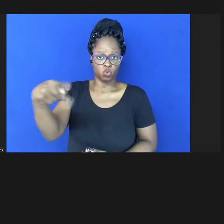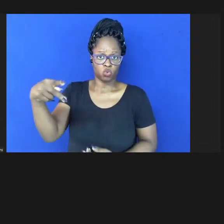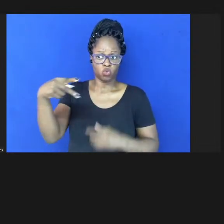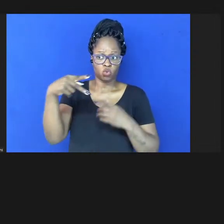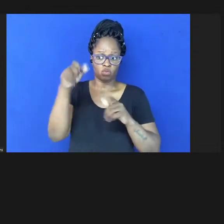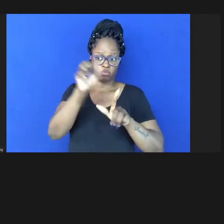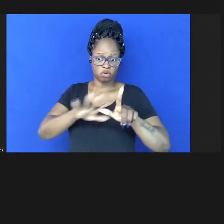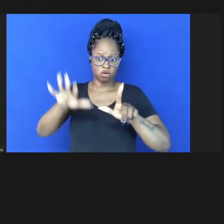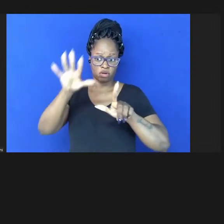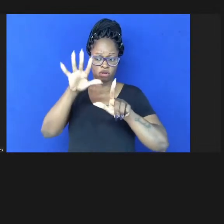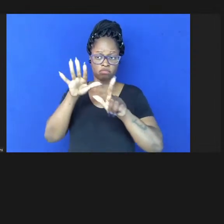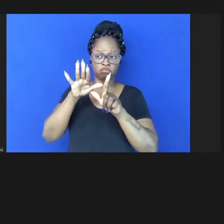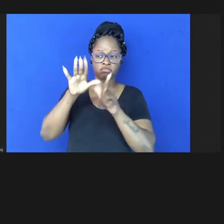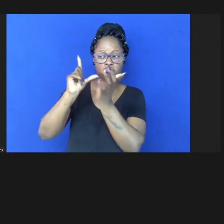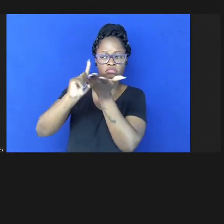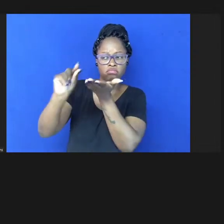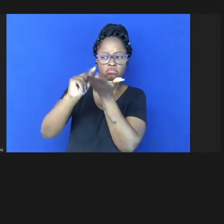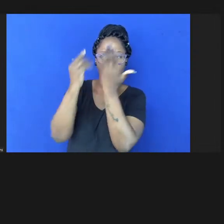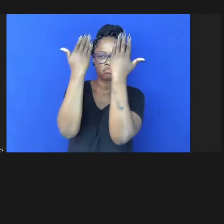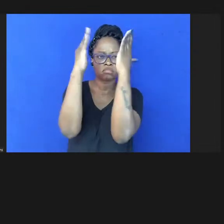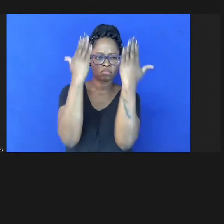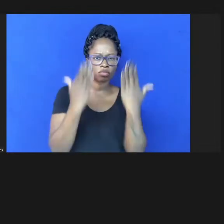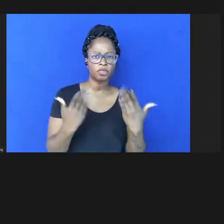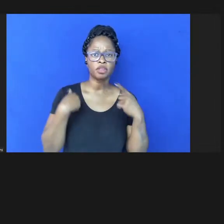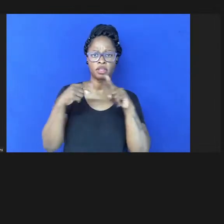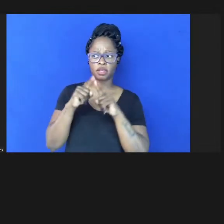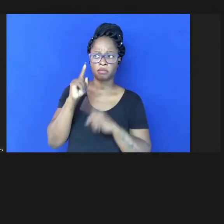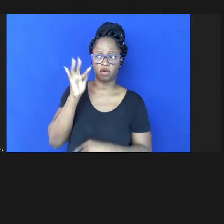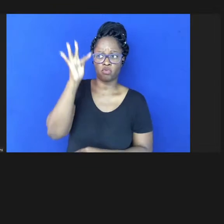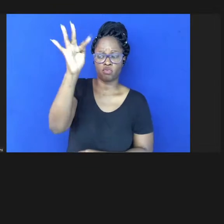analisado inclusive e usado no futuro